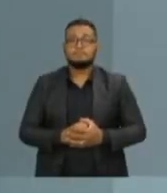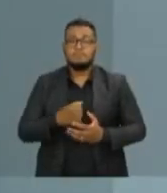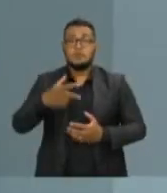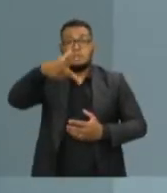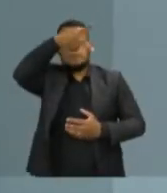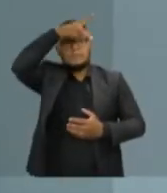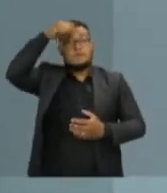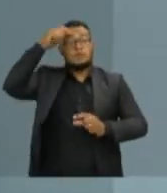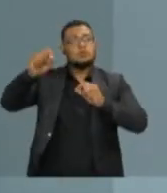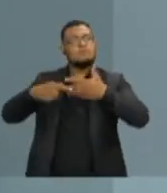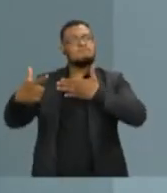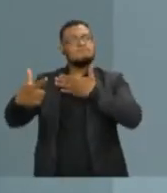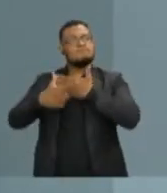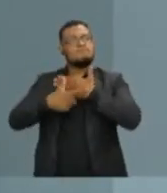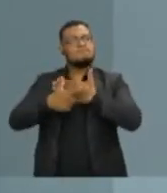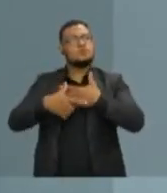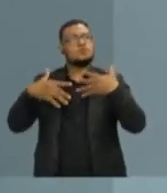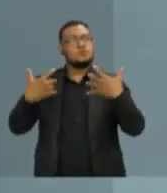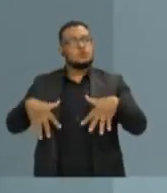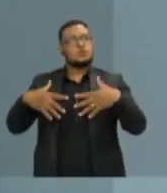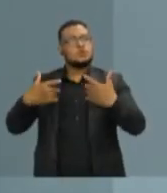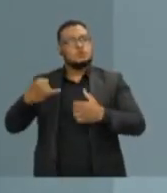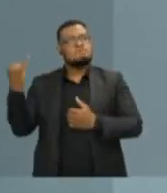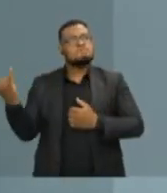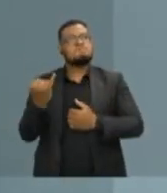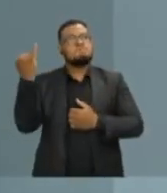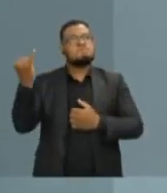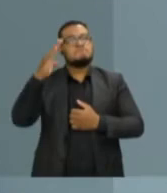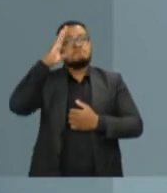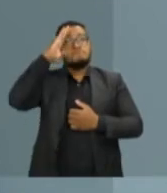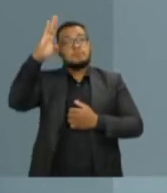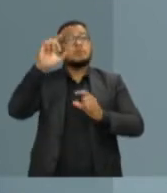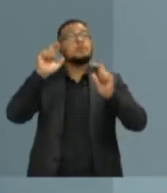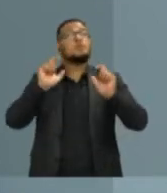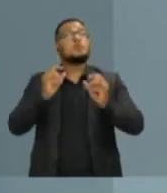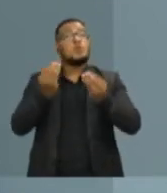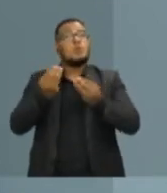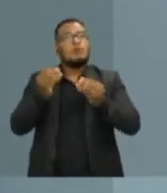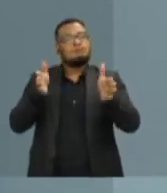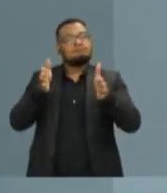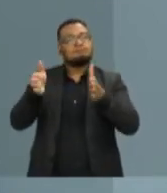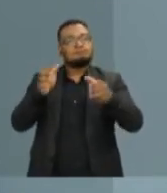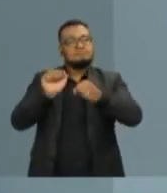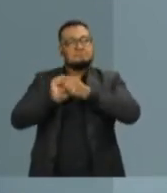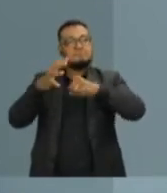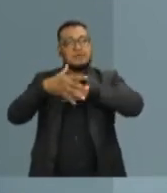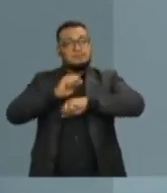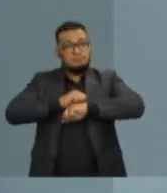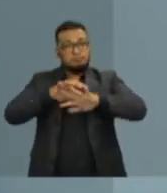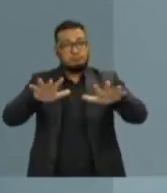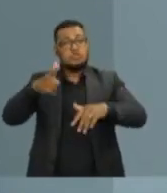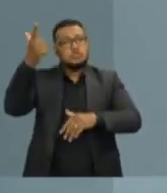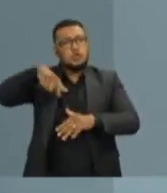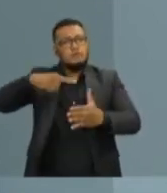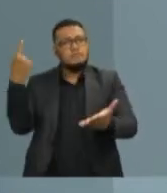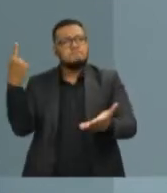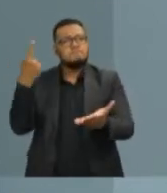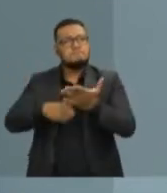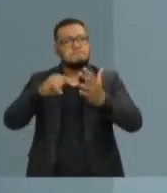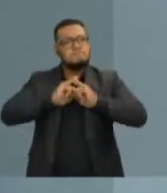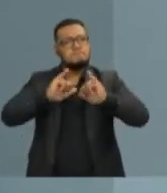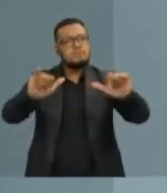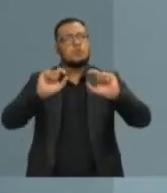papel fundamental, principalmente nessa época de pandemia. E eu quero reafirmar aqui o meu compromisso, o meu